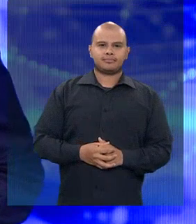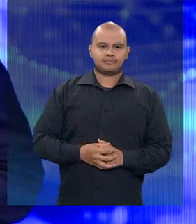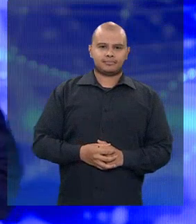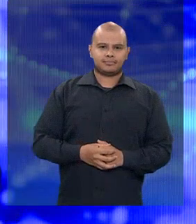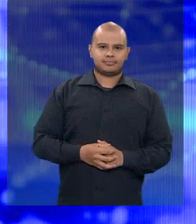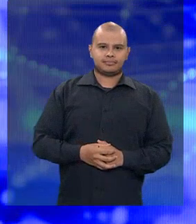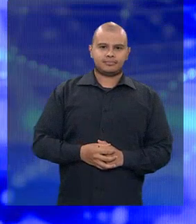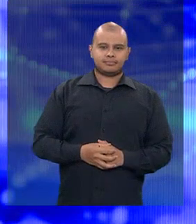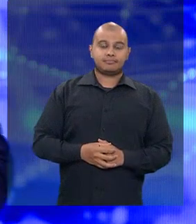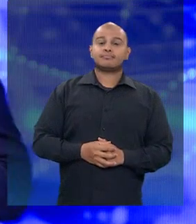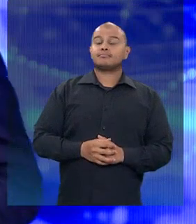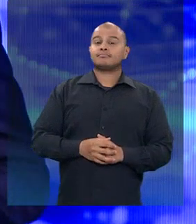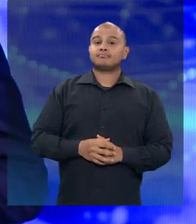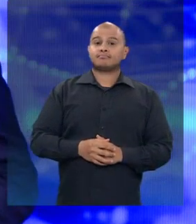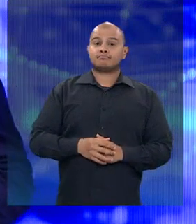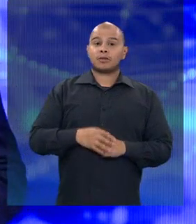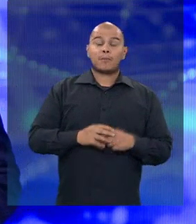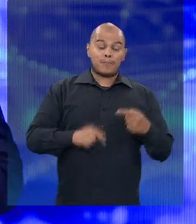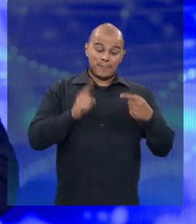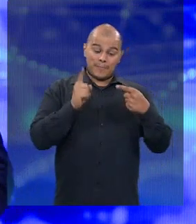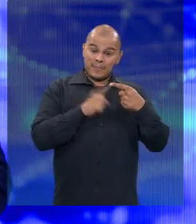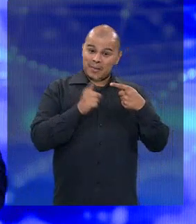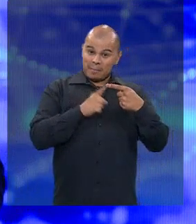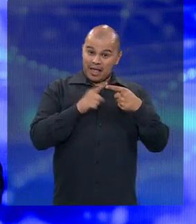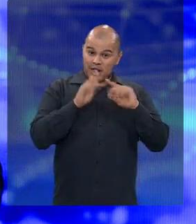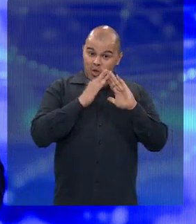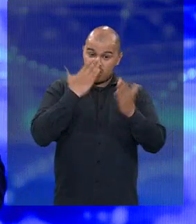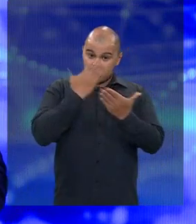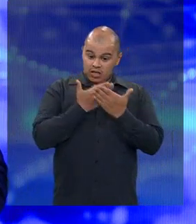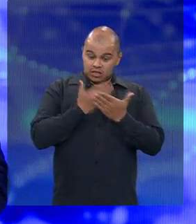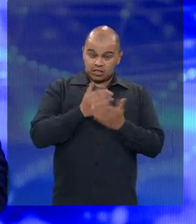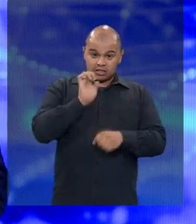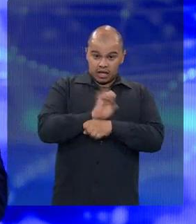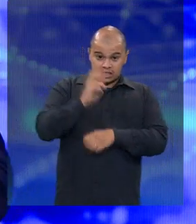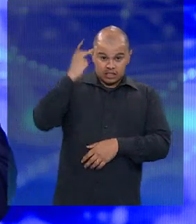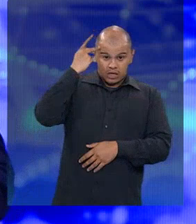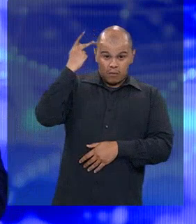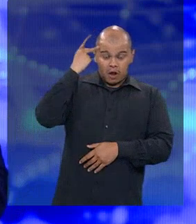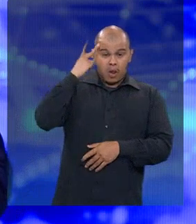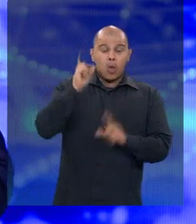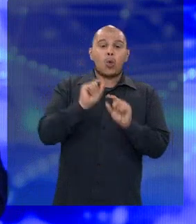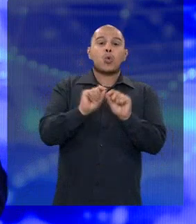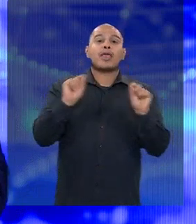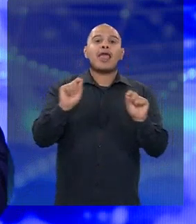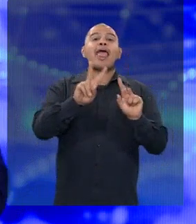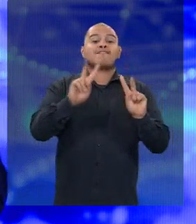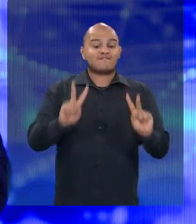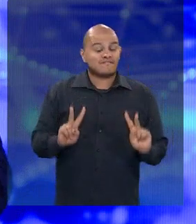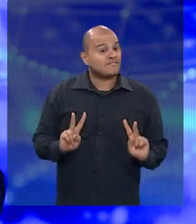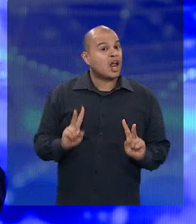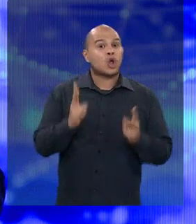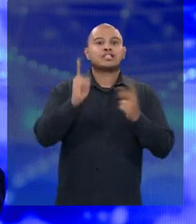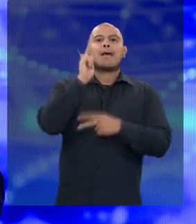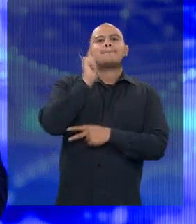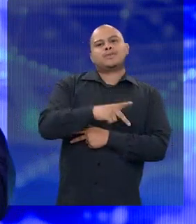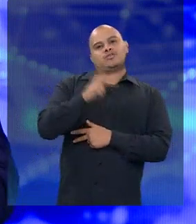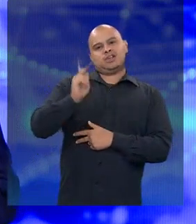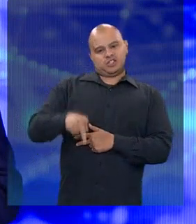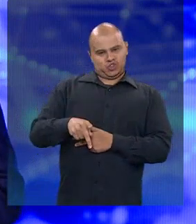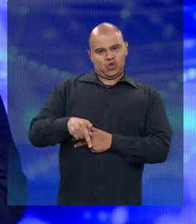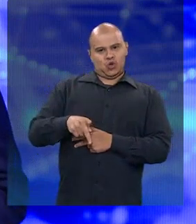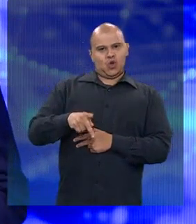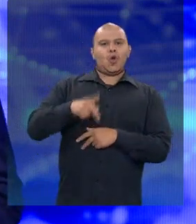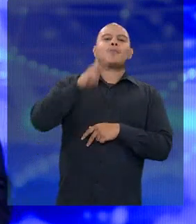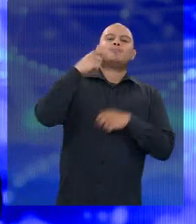Candidato, o ponto número um da educação do Estado de São Paulo é valorizar o professor, a